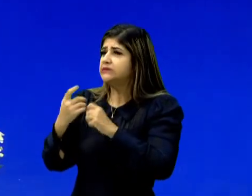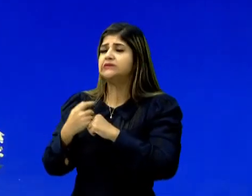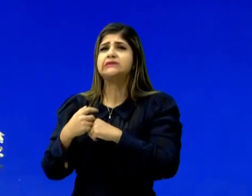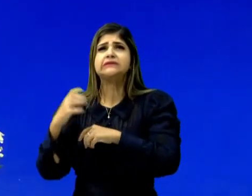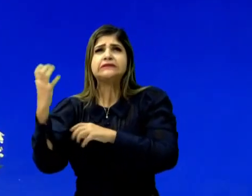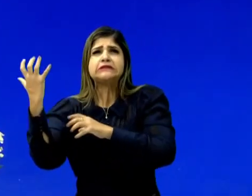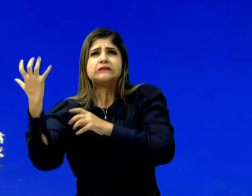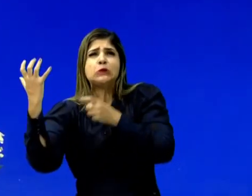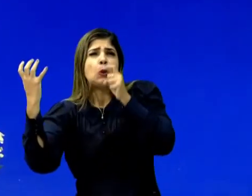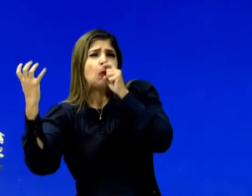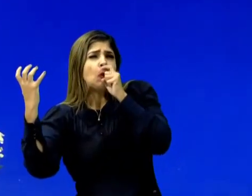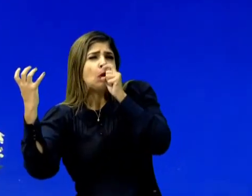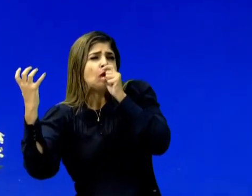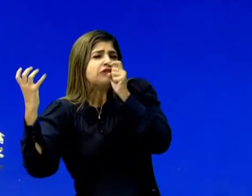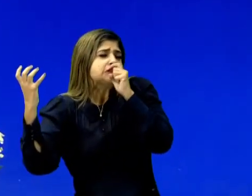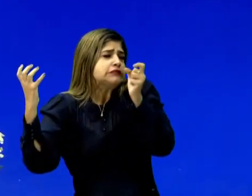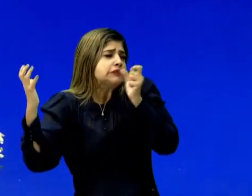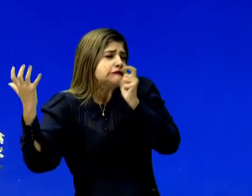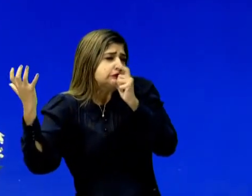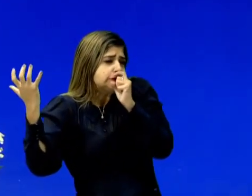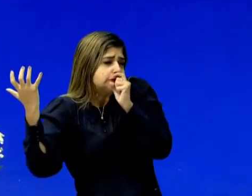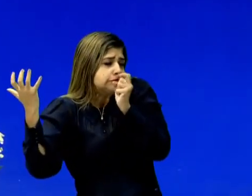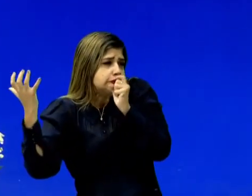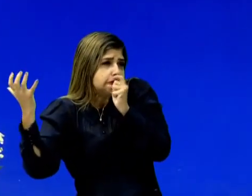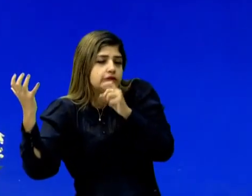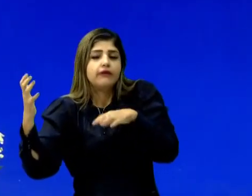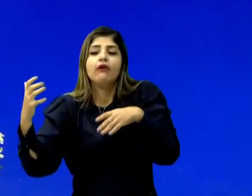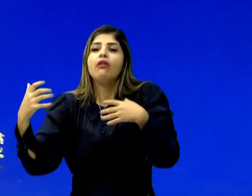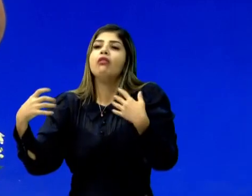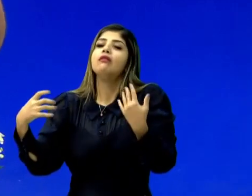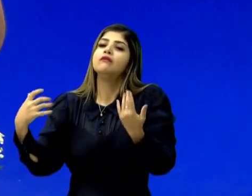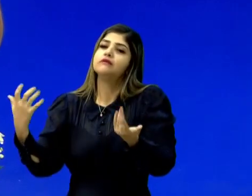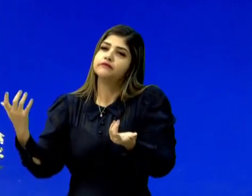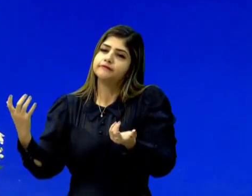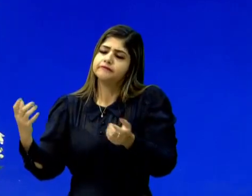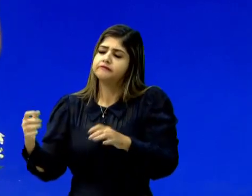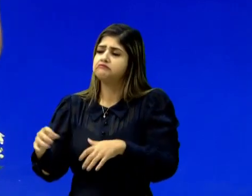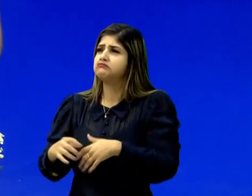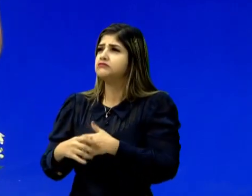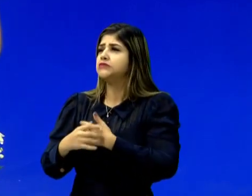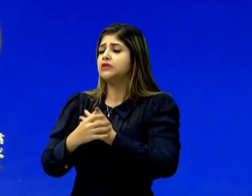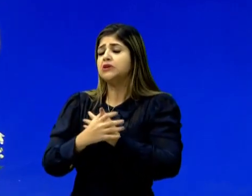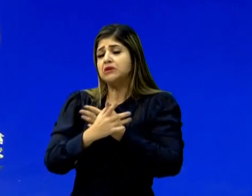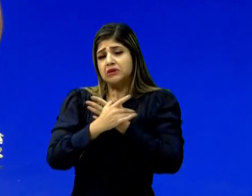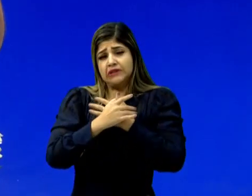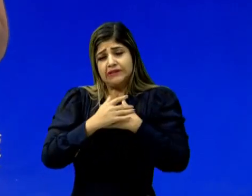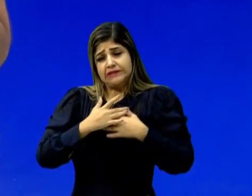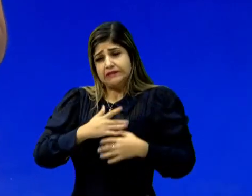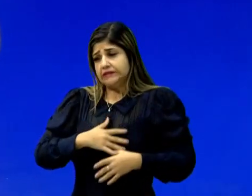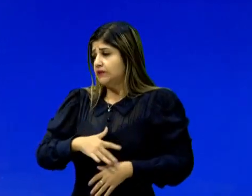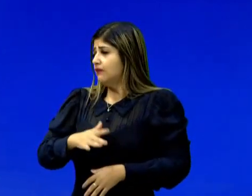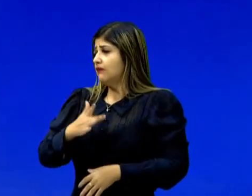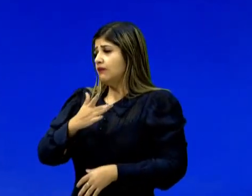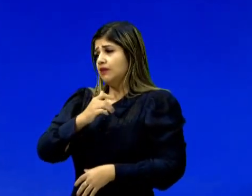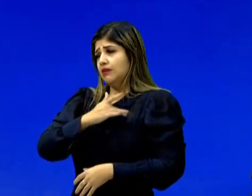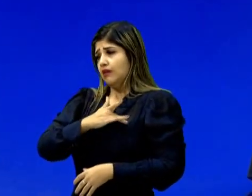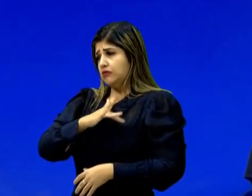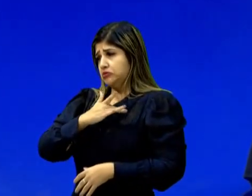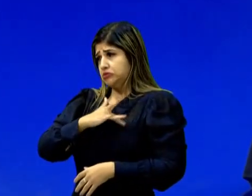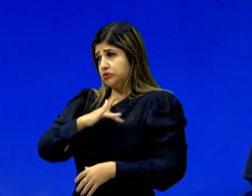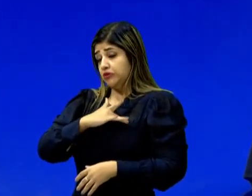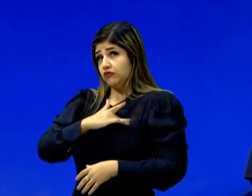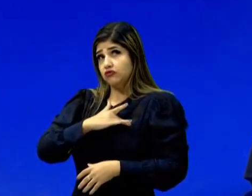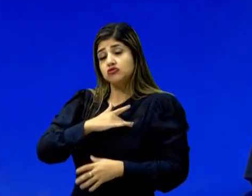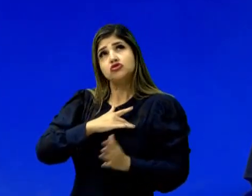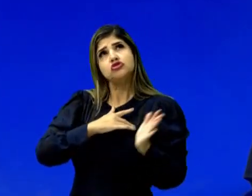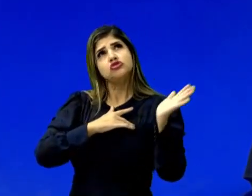Ai, frio, muito frio! A borboleta ficou com tanta dó da Margarida e resolveu chamar uma amiguinha dela